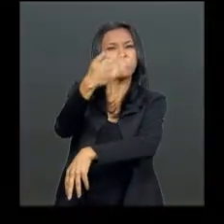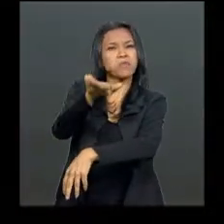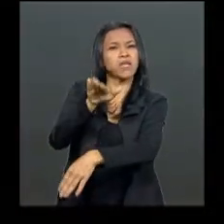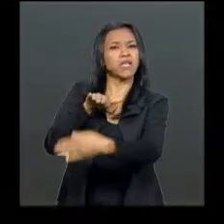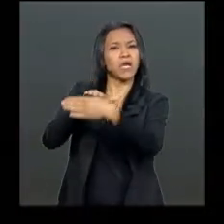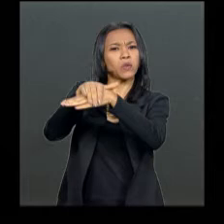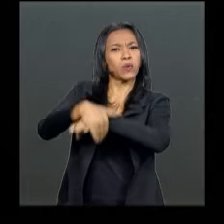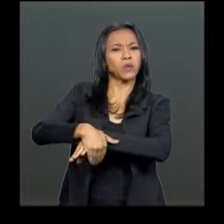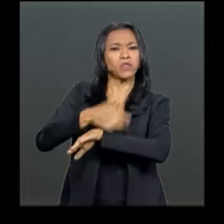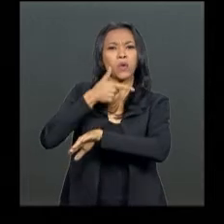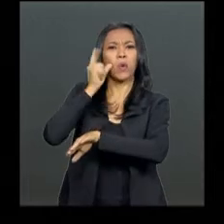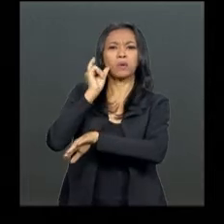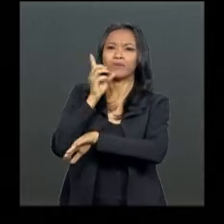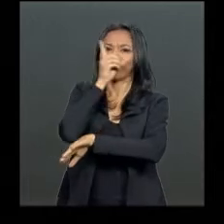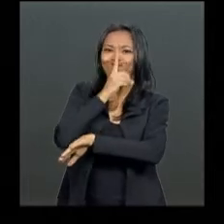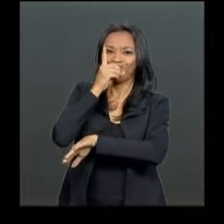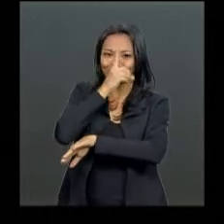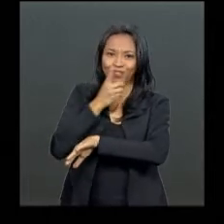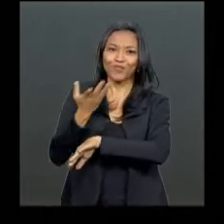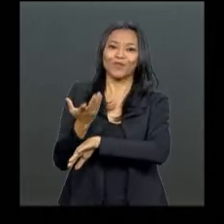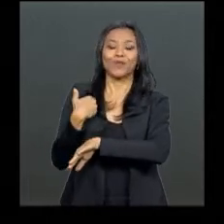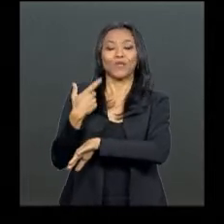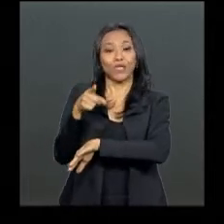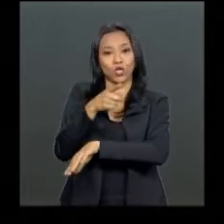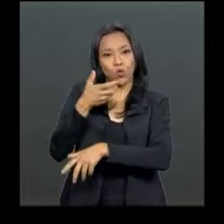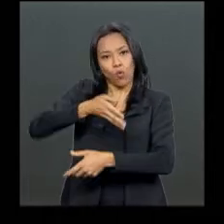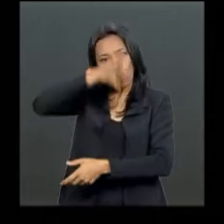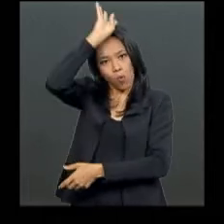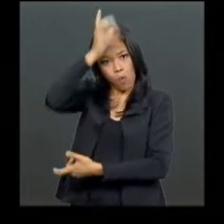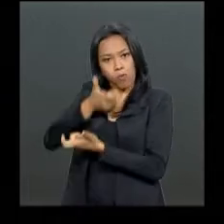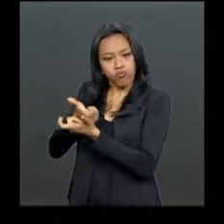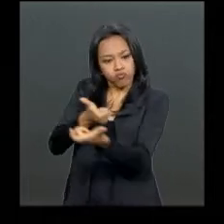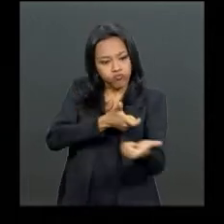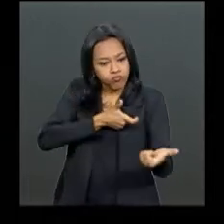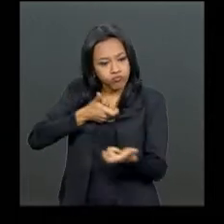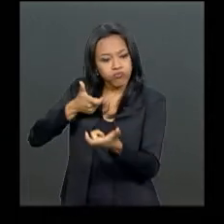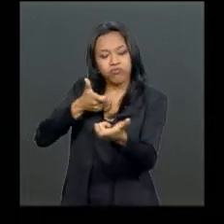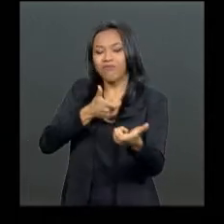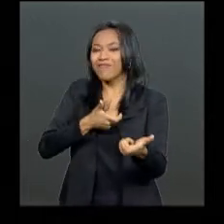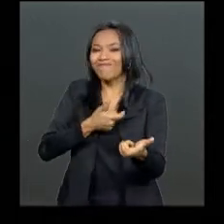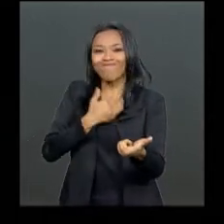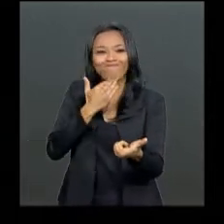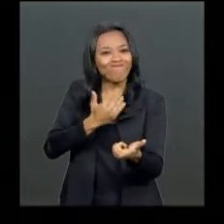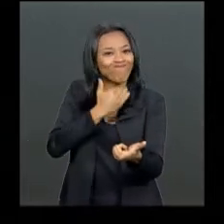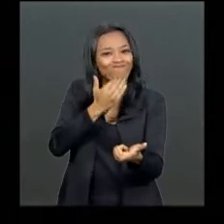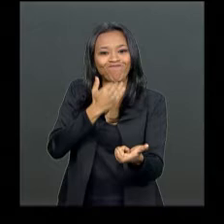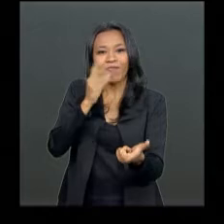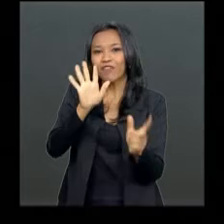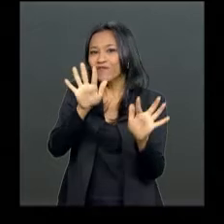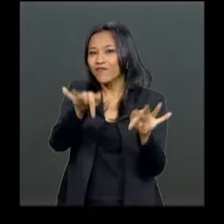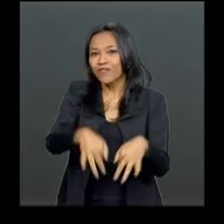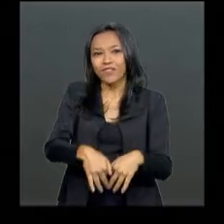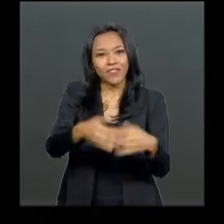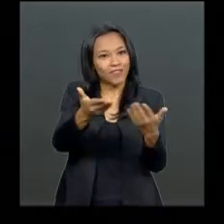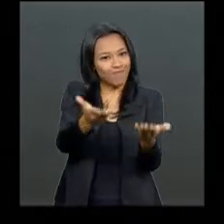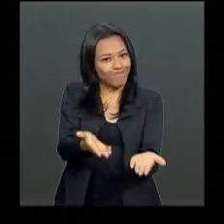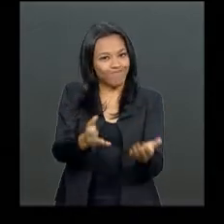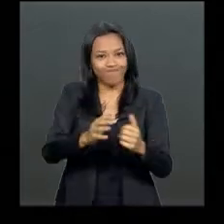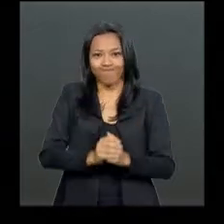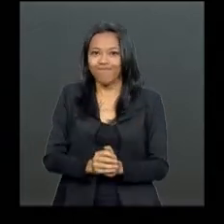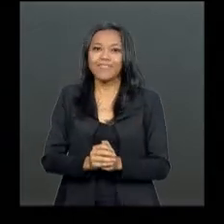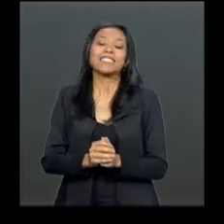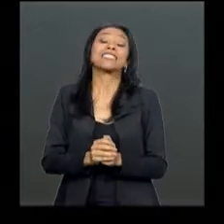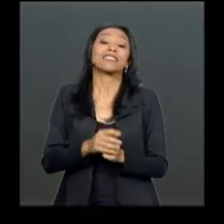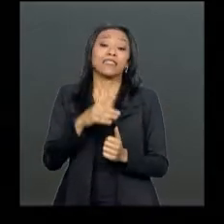deste domingo. E o Corpo de Bombeiros disse que não há previsão para o fim do trabalho de rescaldo, Renata.